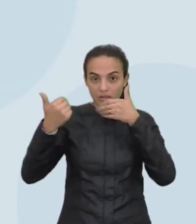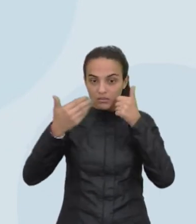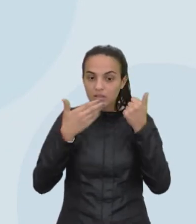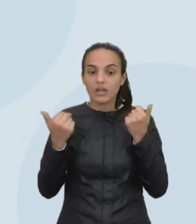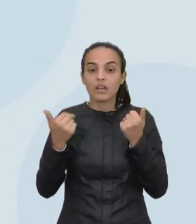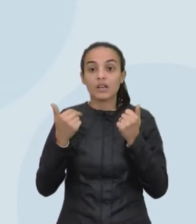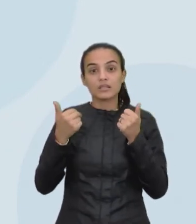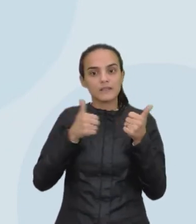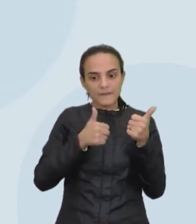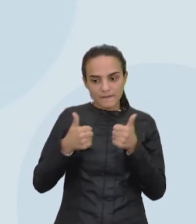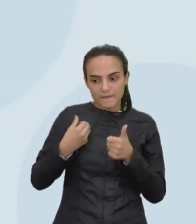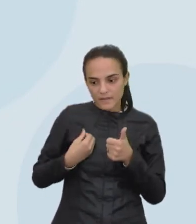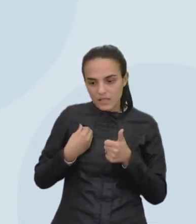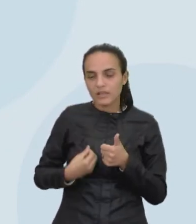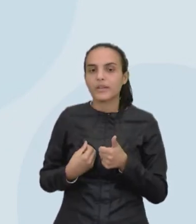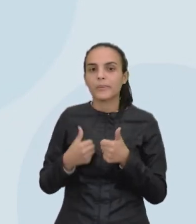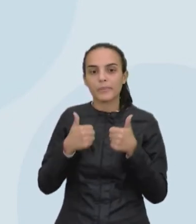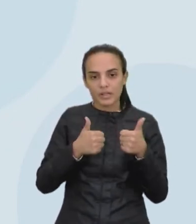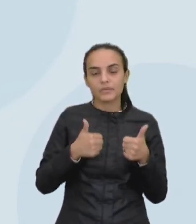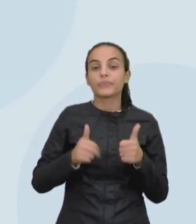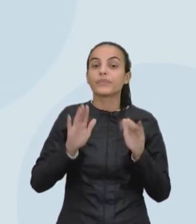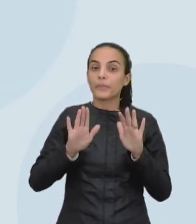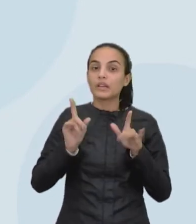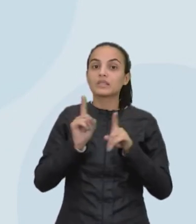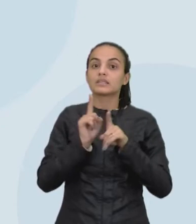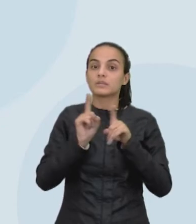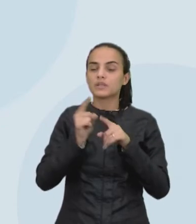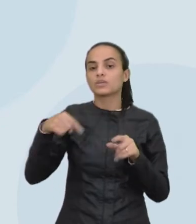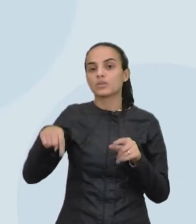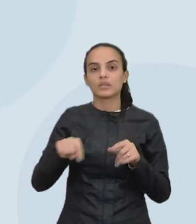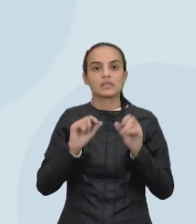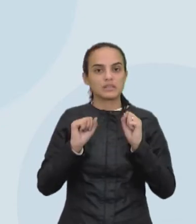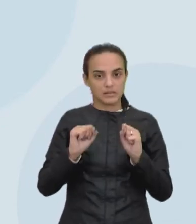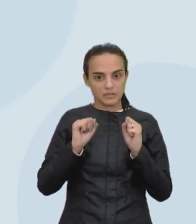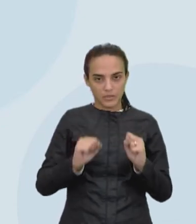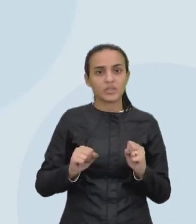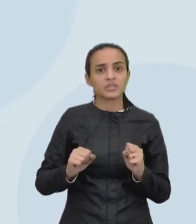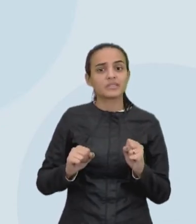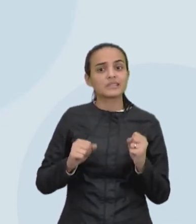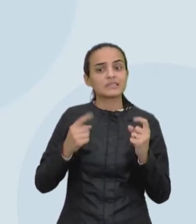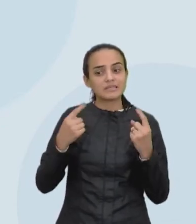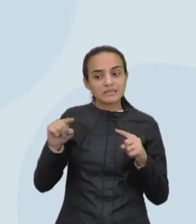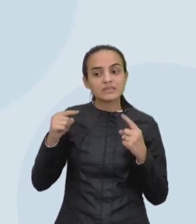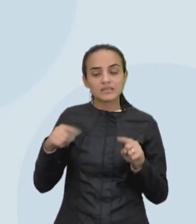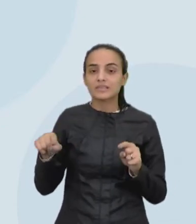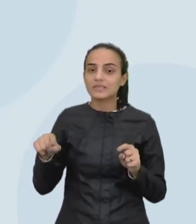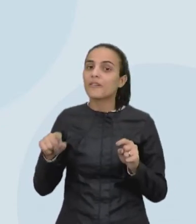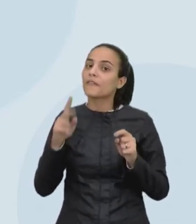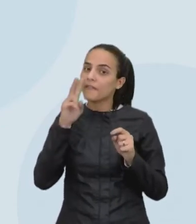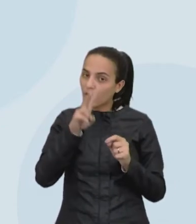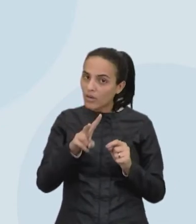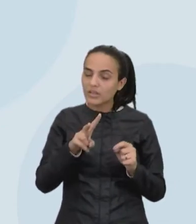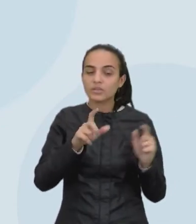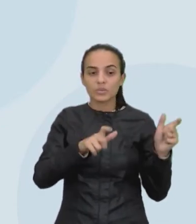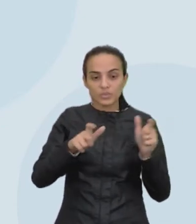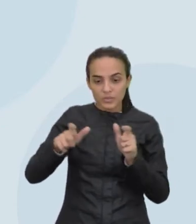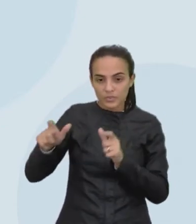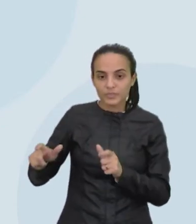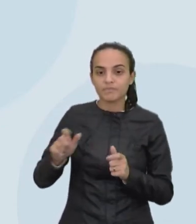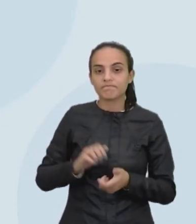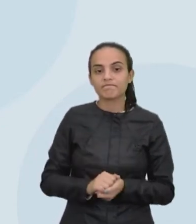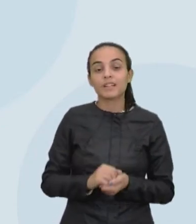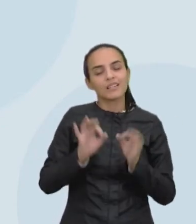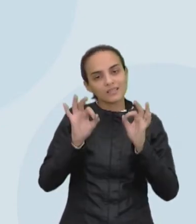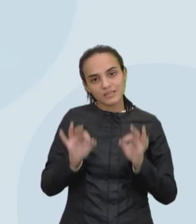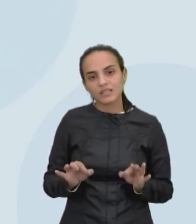qualidade de vida, mas que também a gente pode aí interferir grandemente no meio ambiente. E aí,